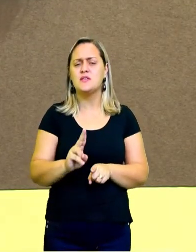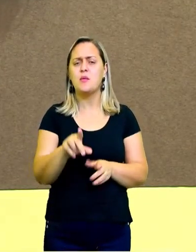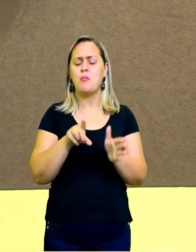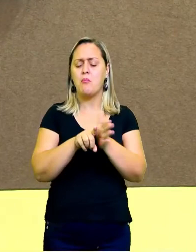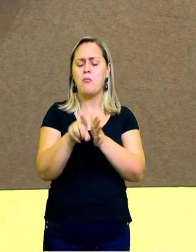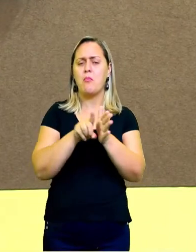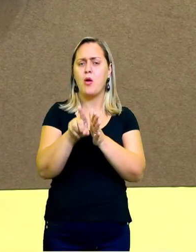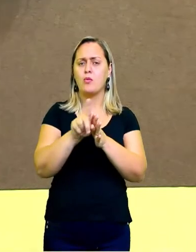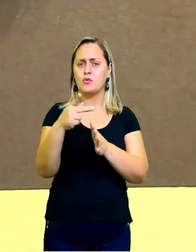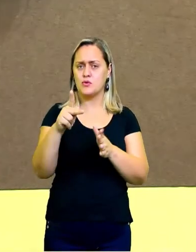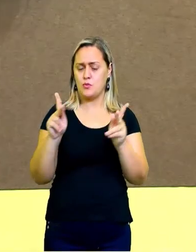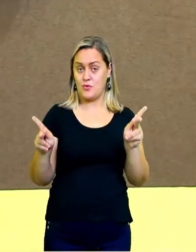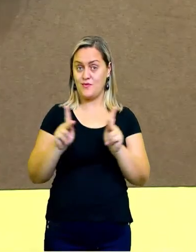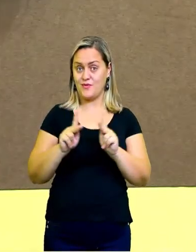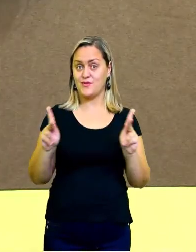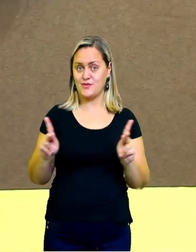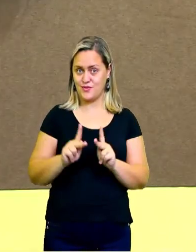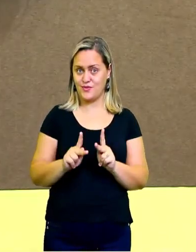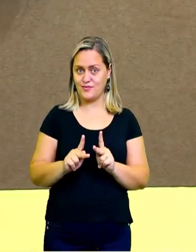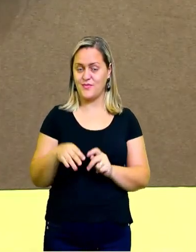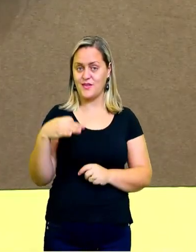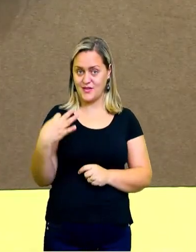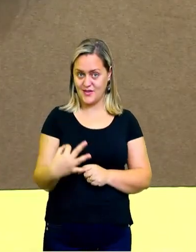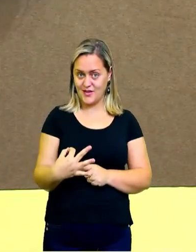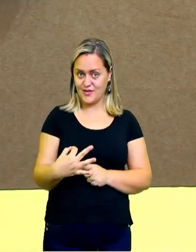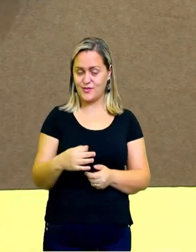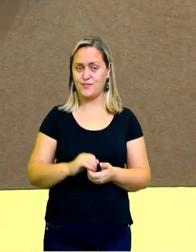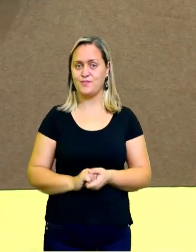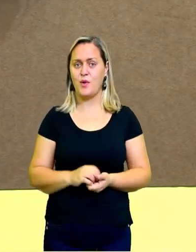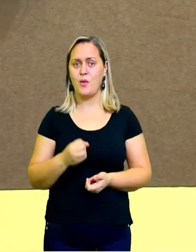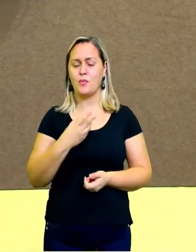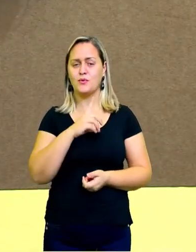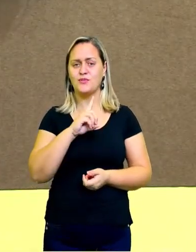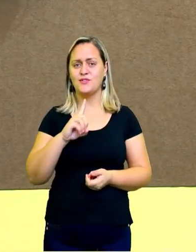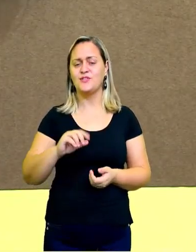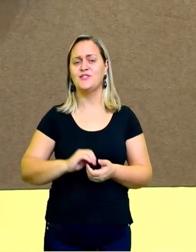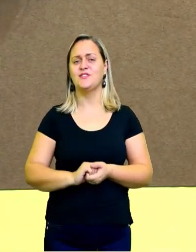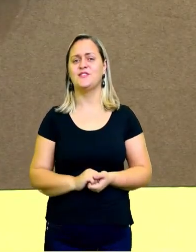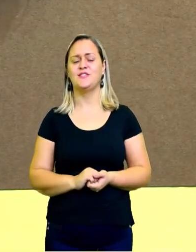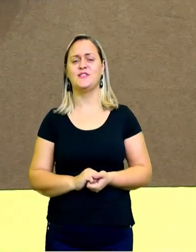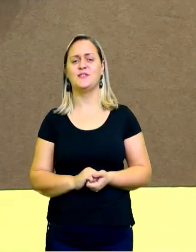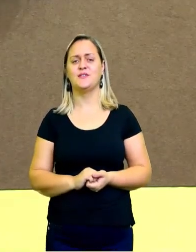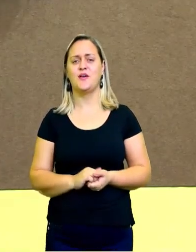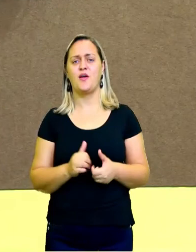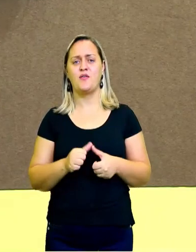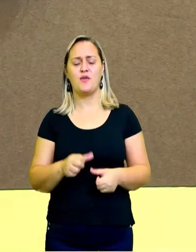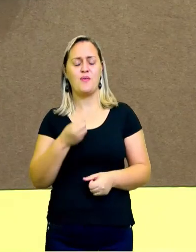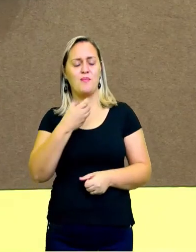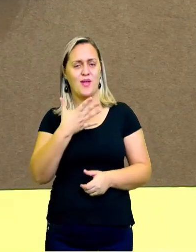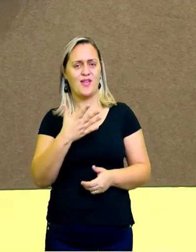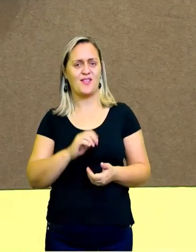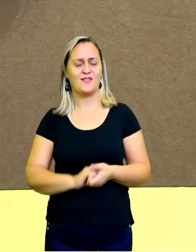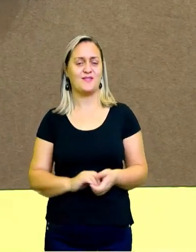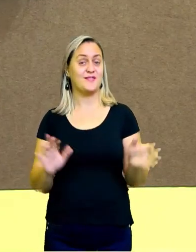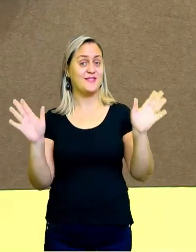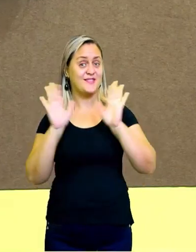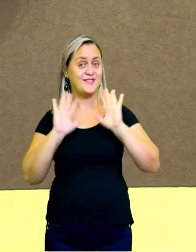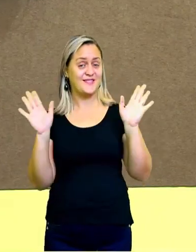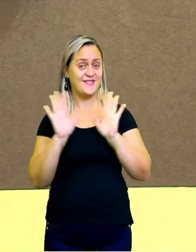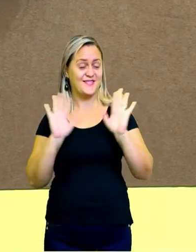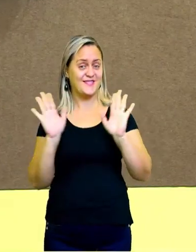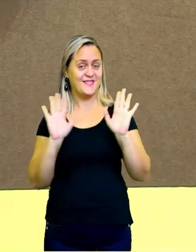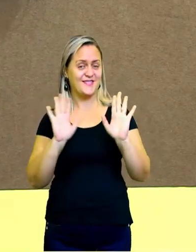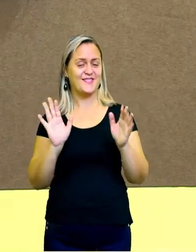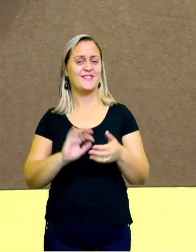plataforma. Então, está certo? Bom dia, fique bem, meus artistas, até a próxima